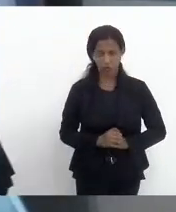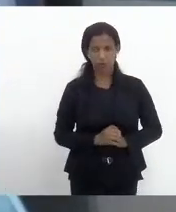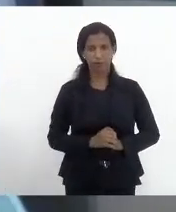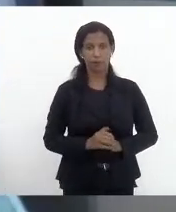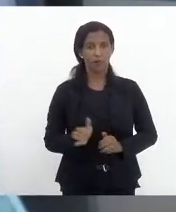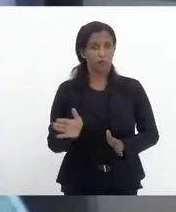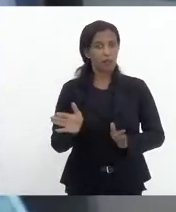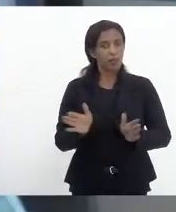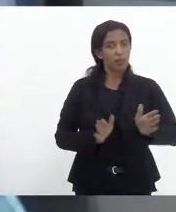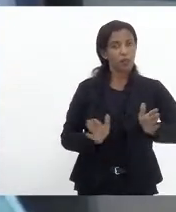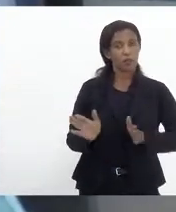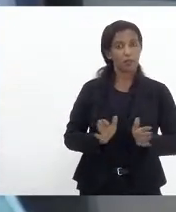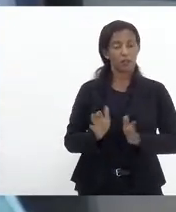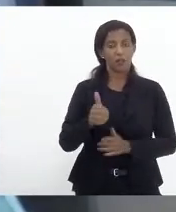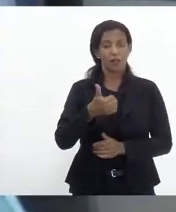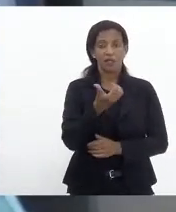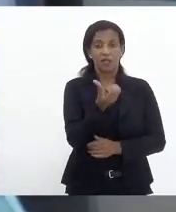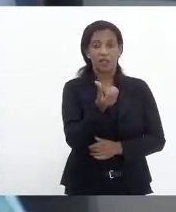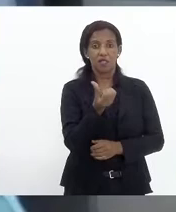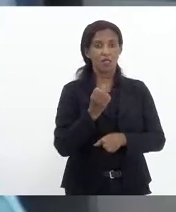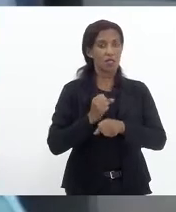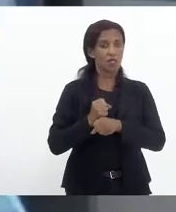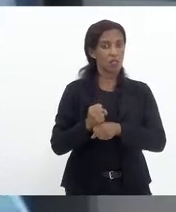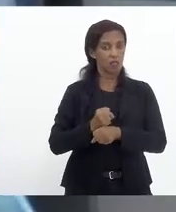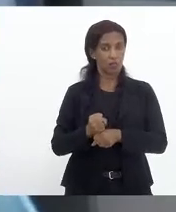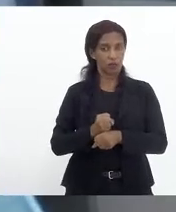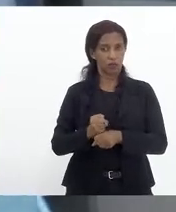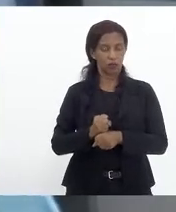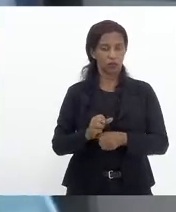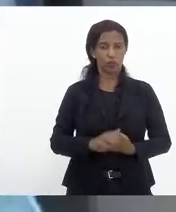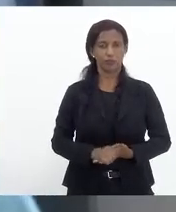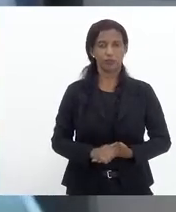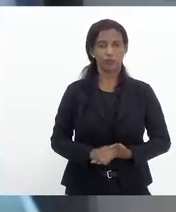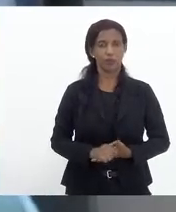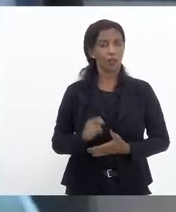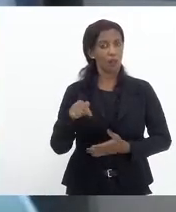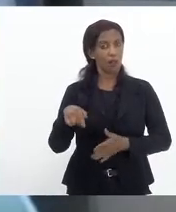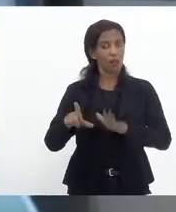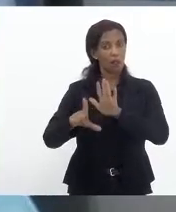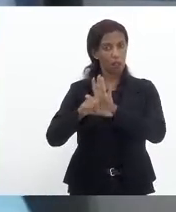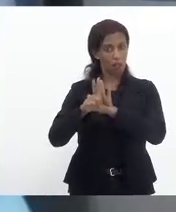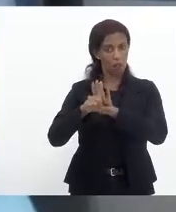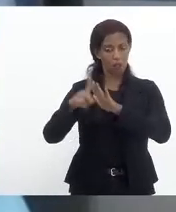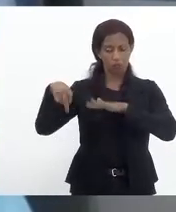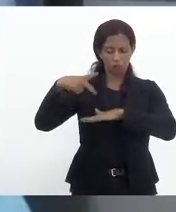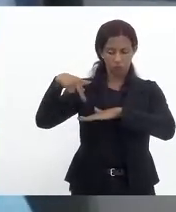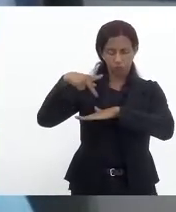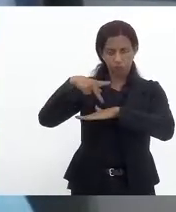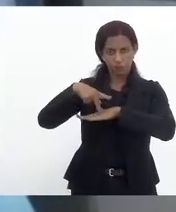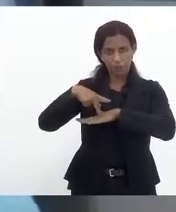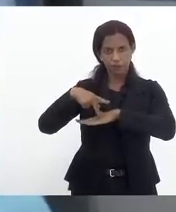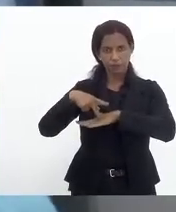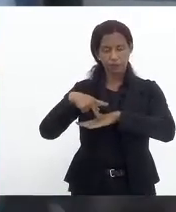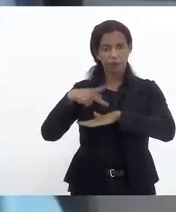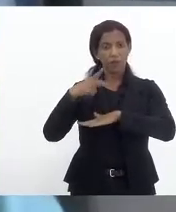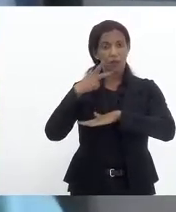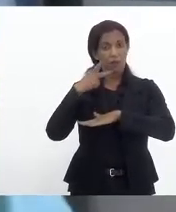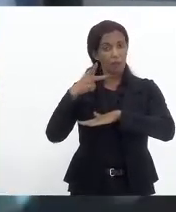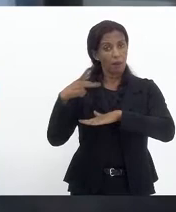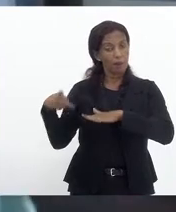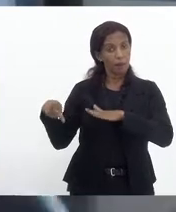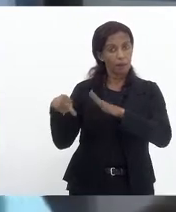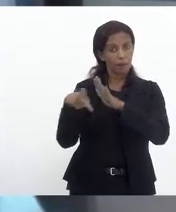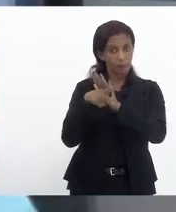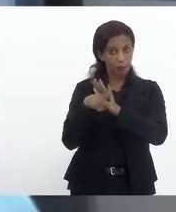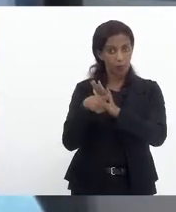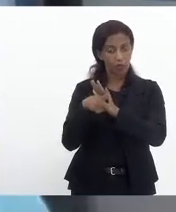tramitava há 16 anos. Essa lei nacional diz que fazem parte